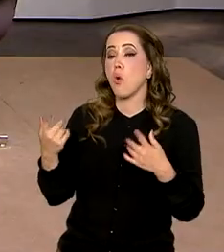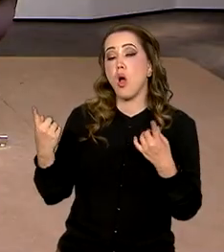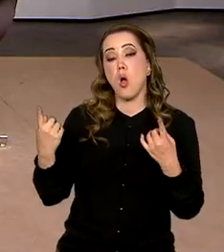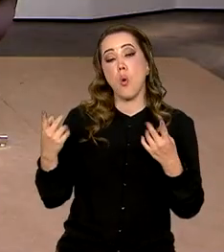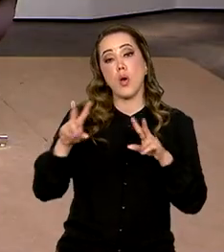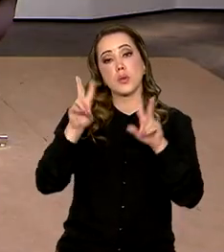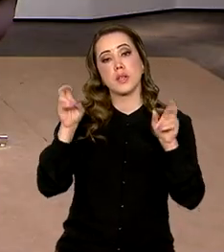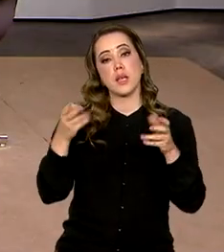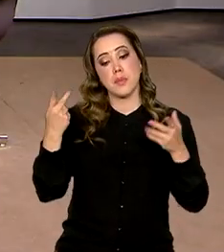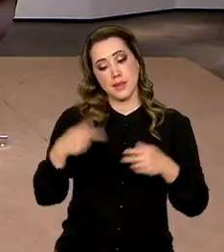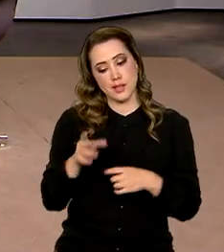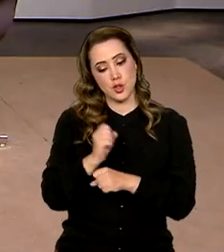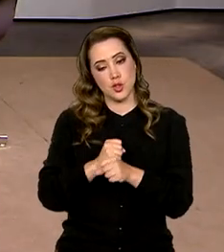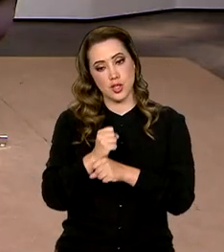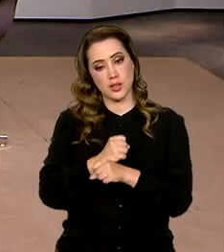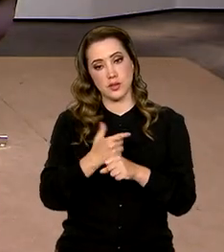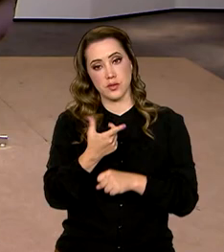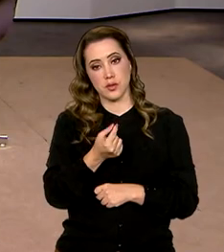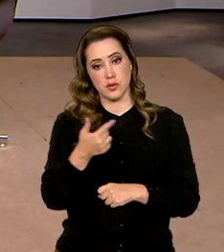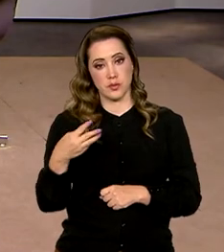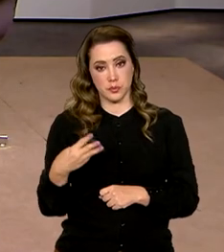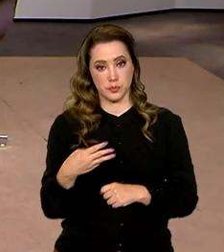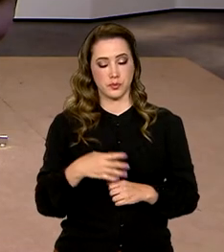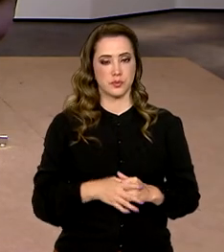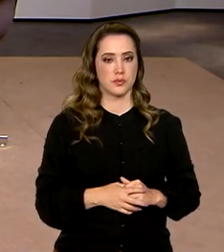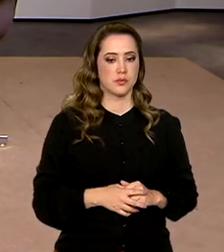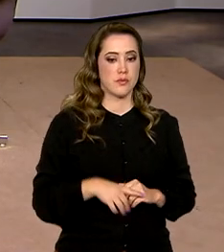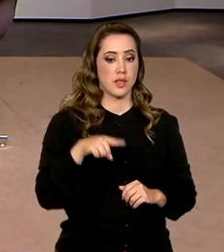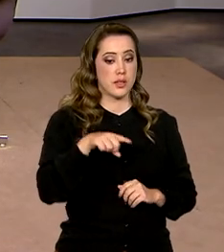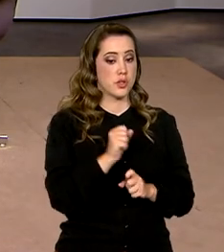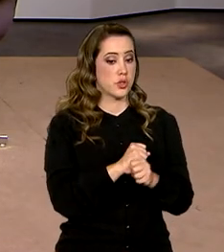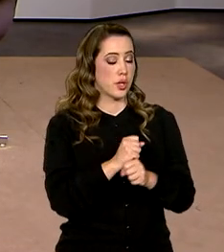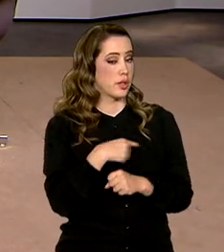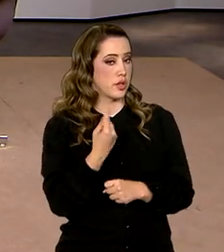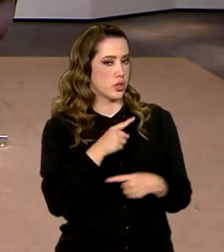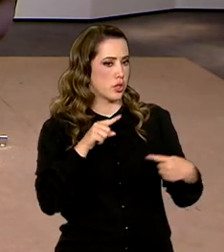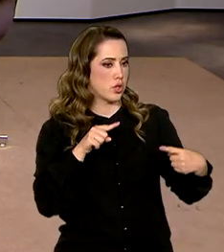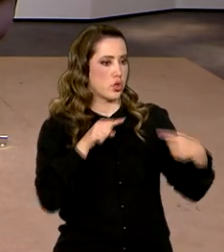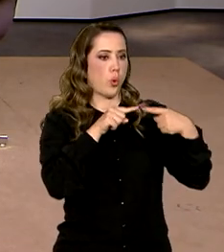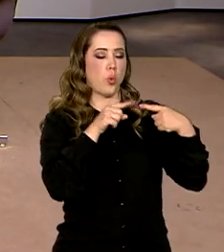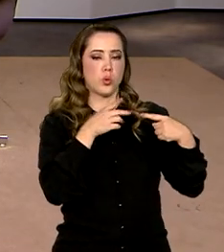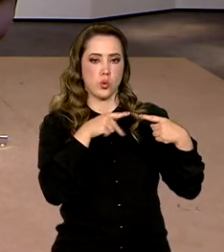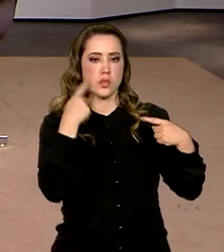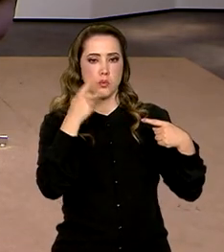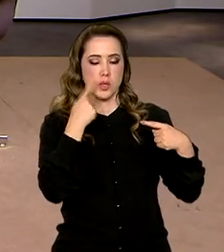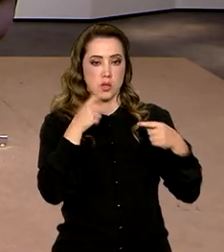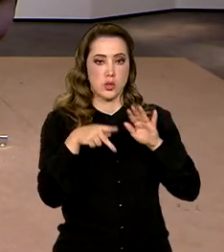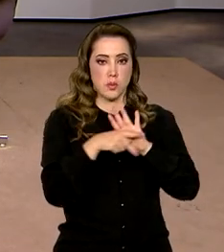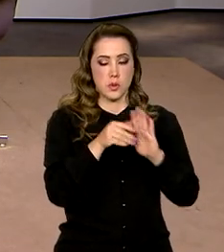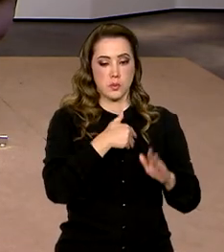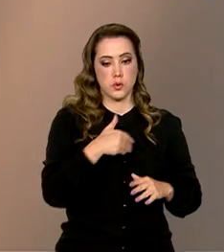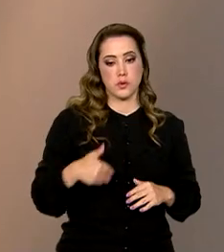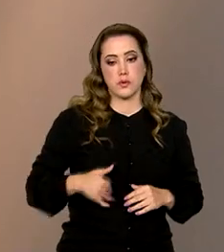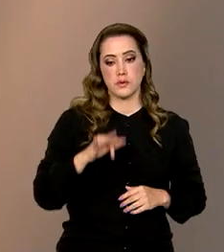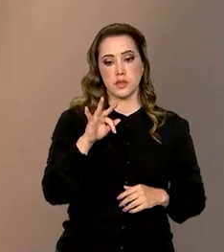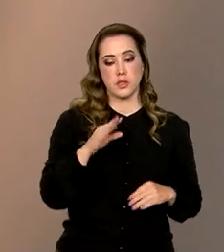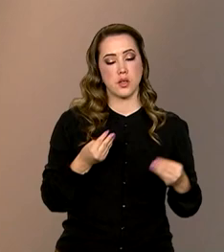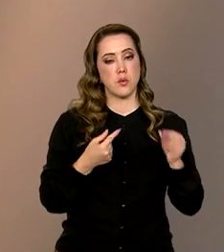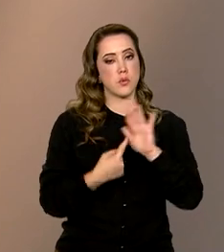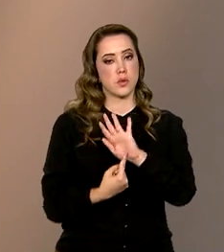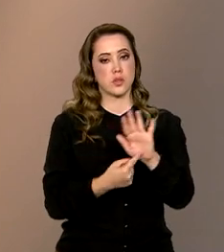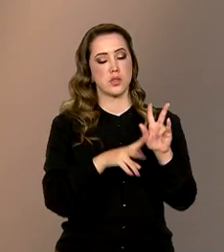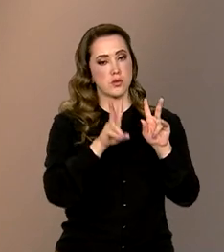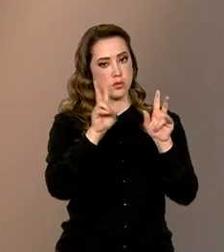da edição deste ano de 2023, Fernanda? Esse ano a gente está afinado com as políticas públicas do governo federal, trazendo a